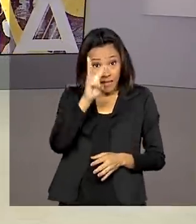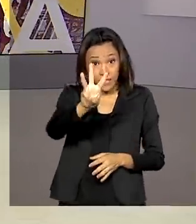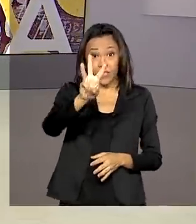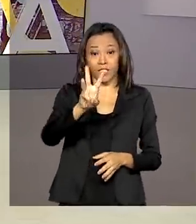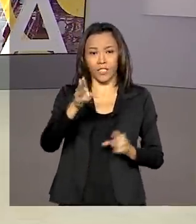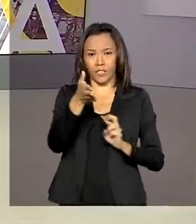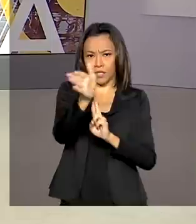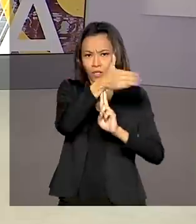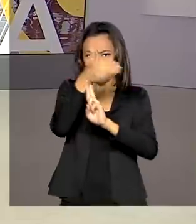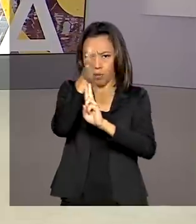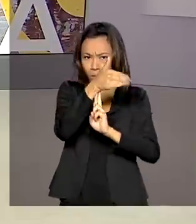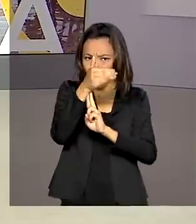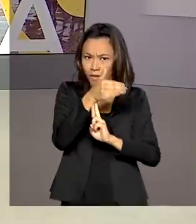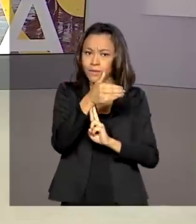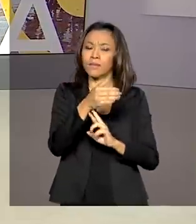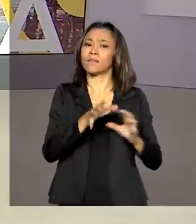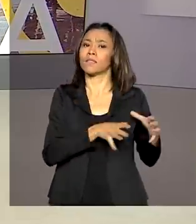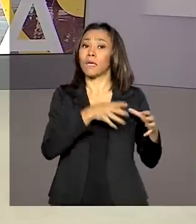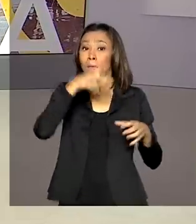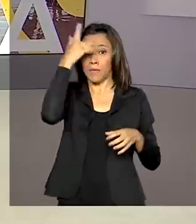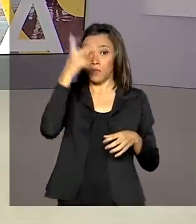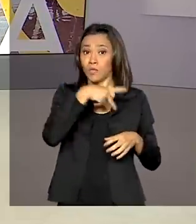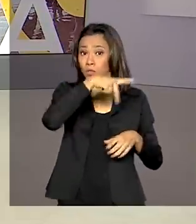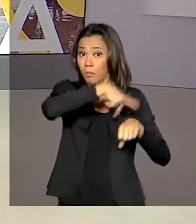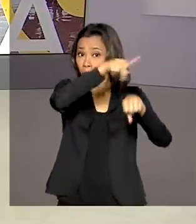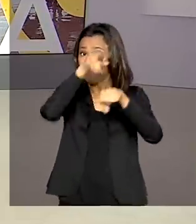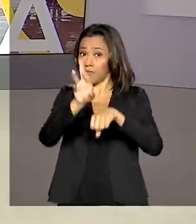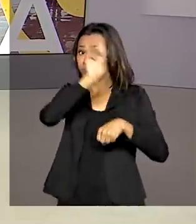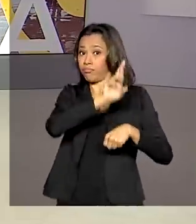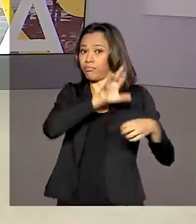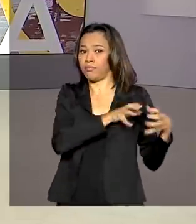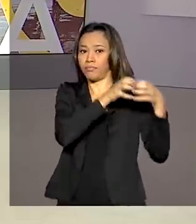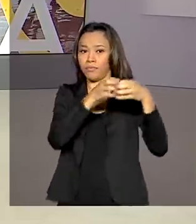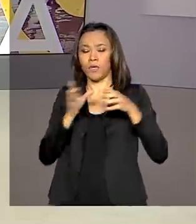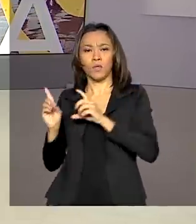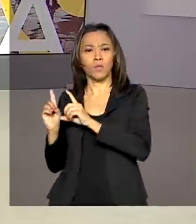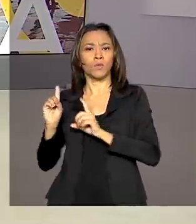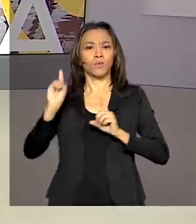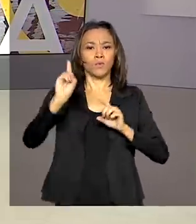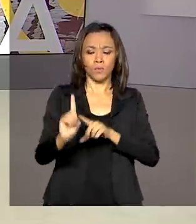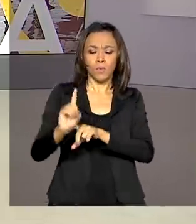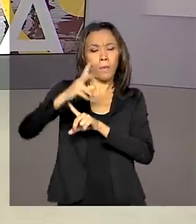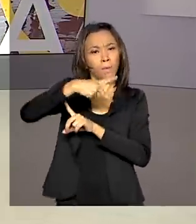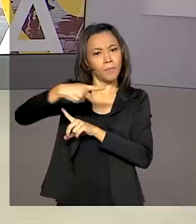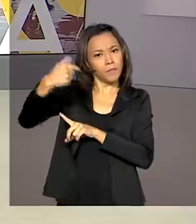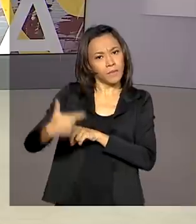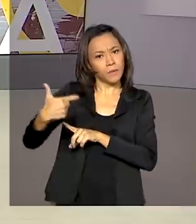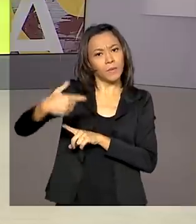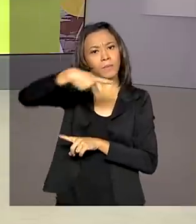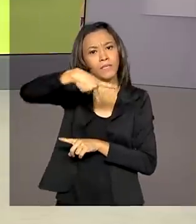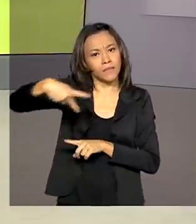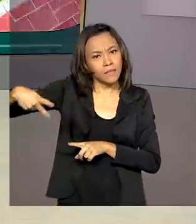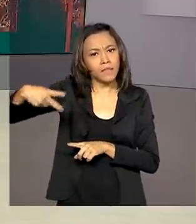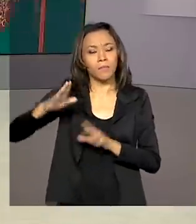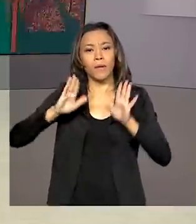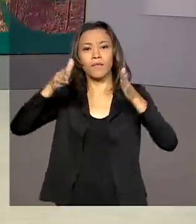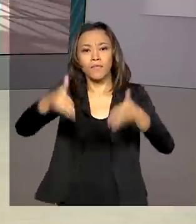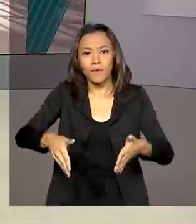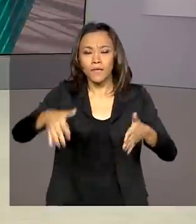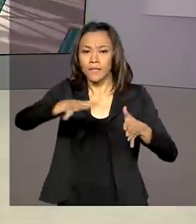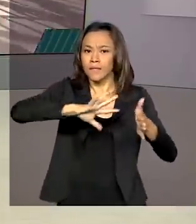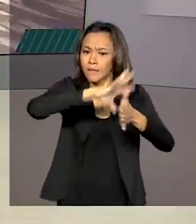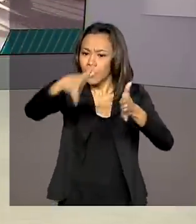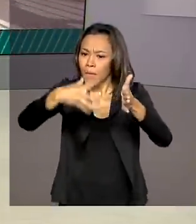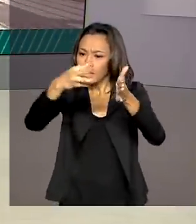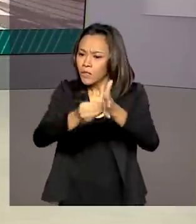diplomatas e autoridades estrangeiras estiveram com o vice-presidente Hamilton Mourão na Amazônia para conhecer de perto as iniciativas do